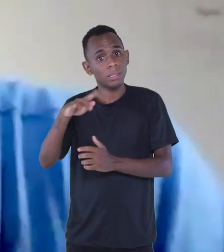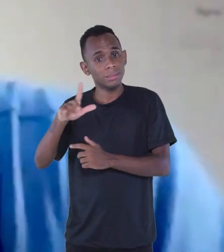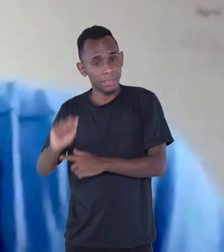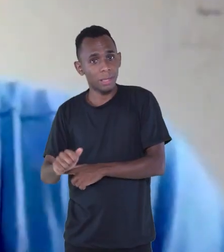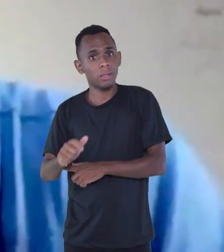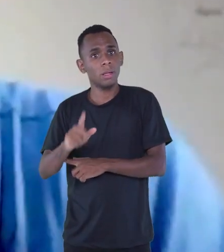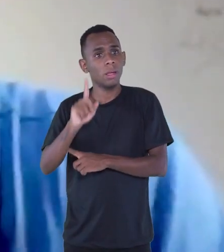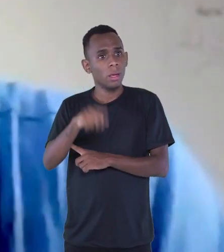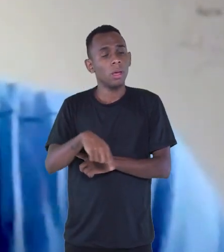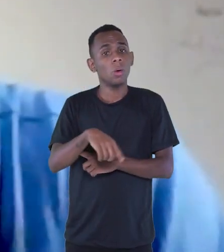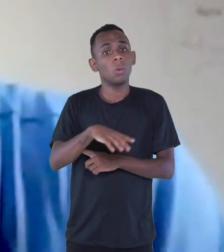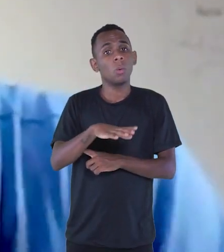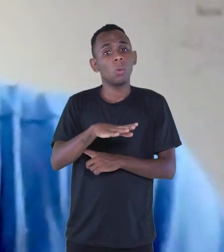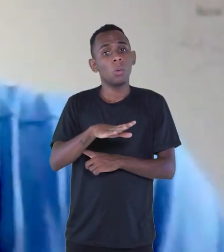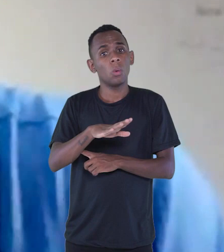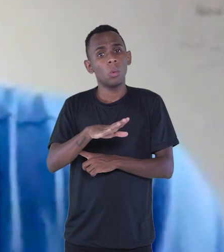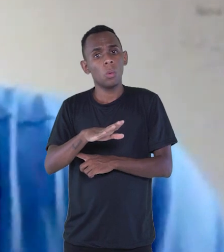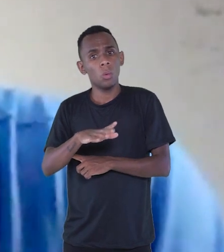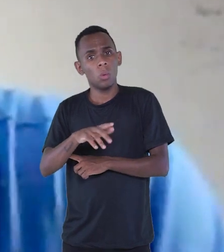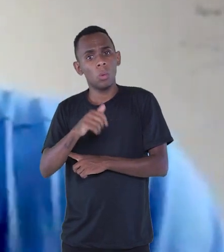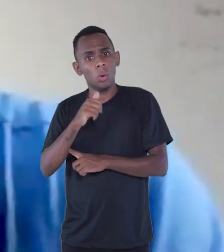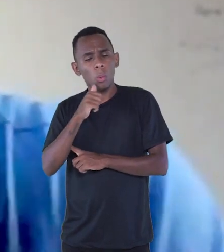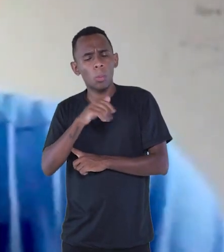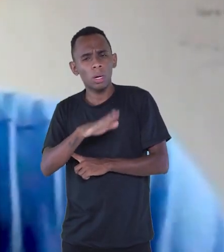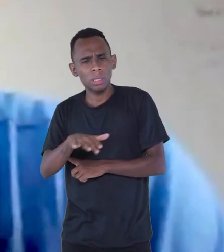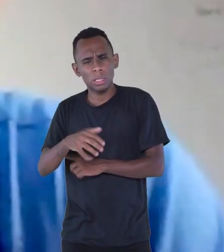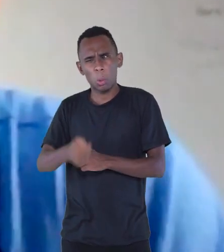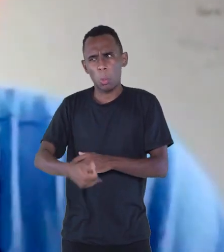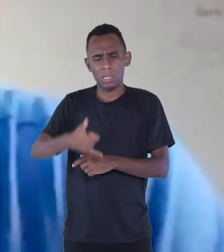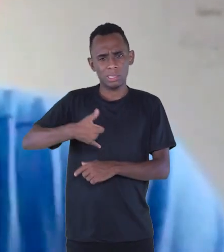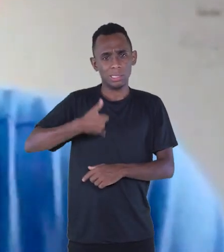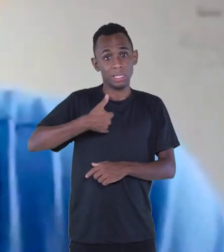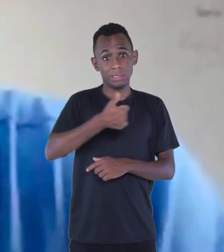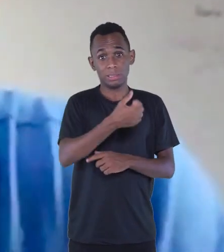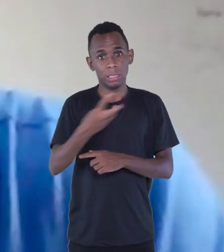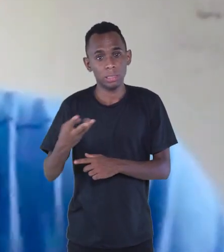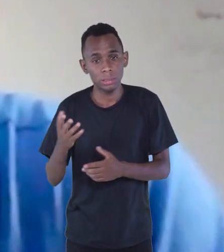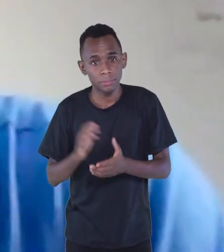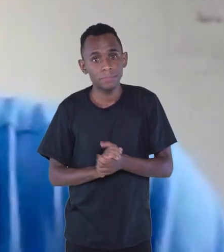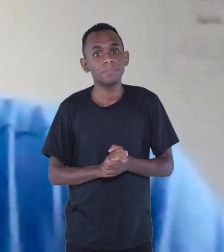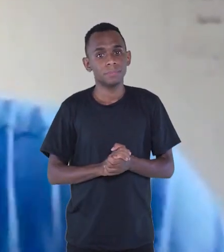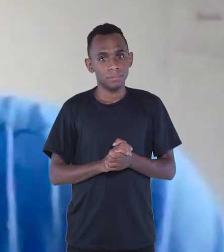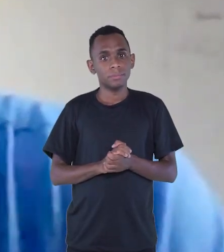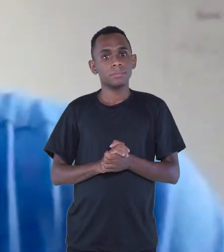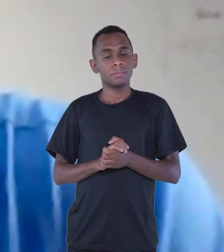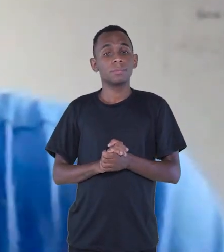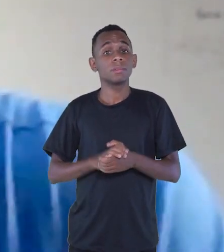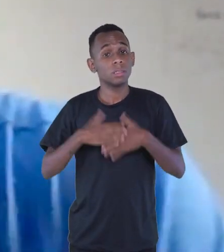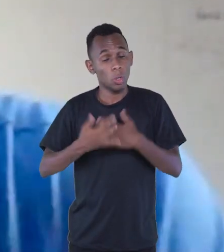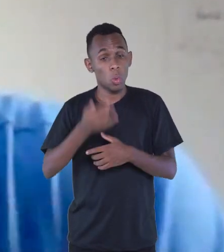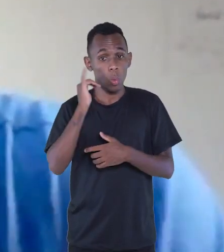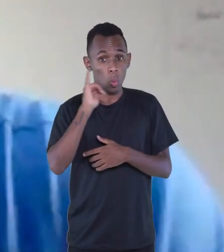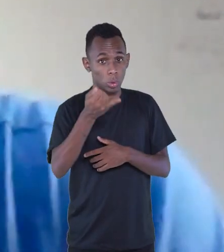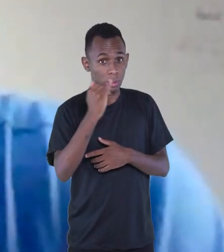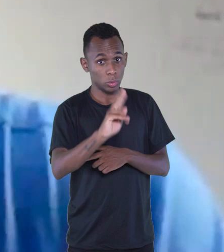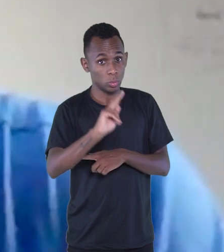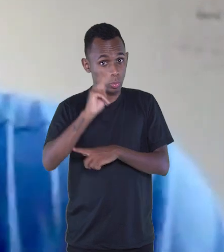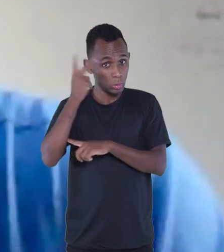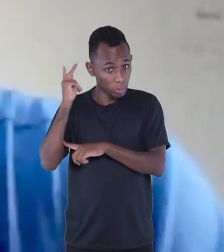garotinha que vai estar em vias de completar 13 anos. Então, eu sou contador de histórias.